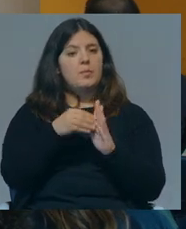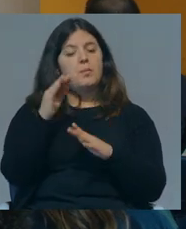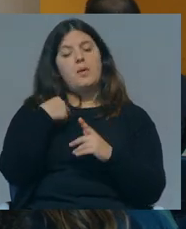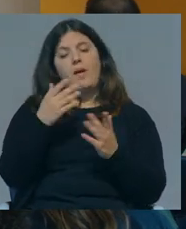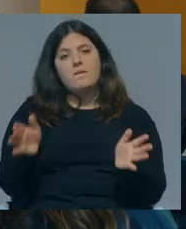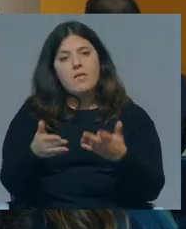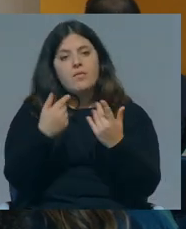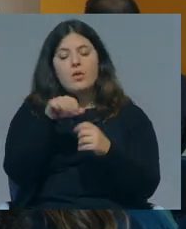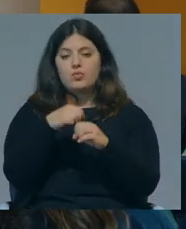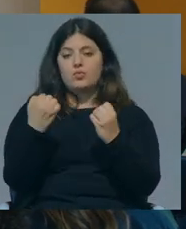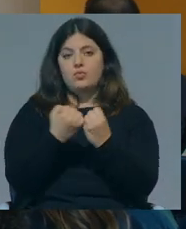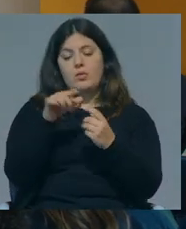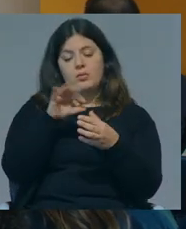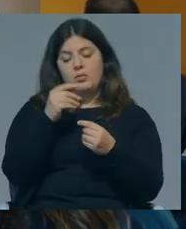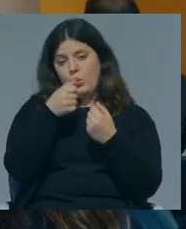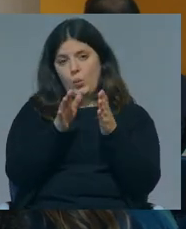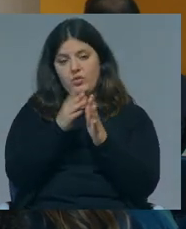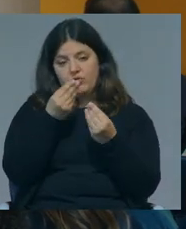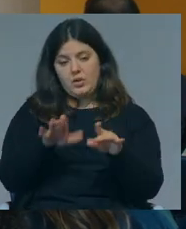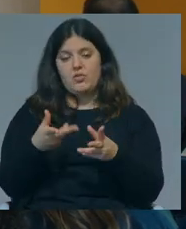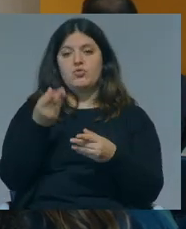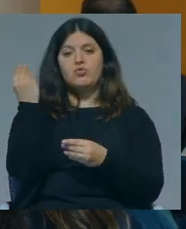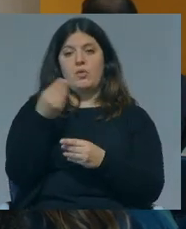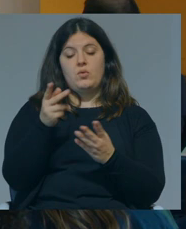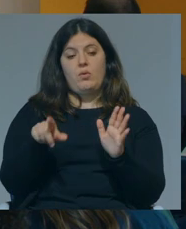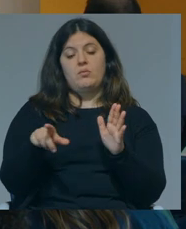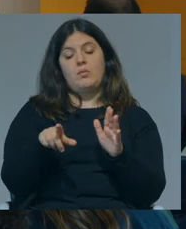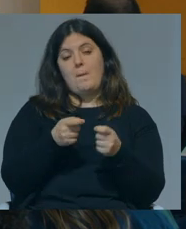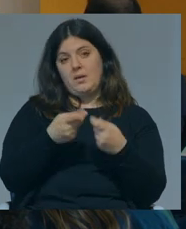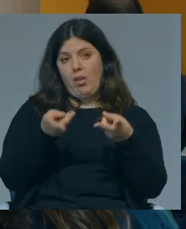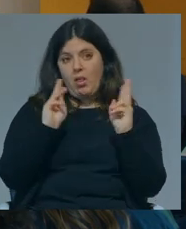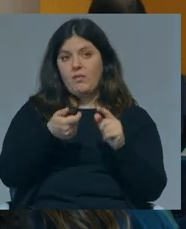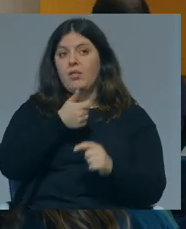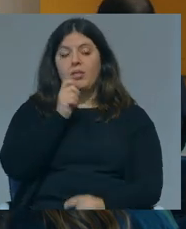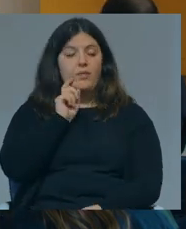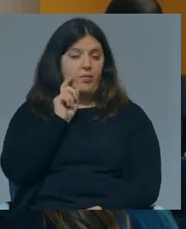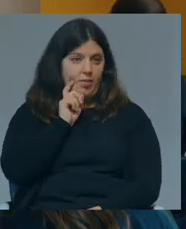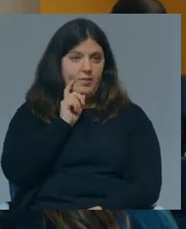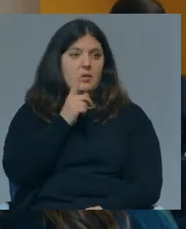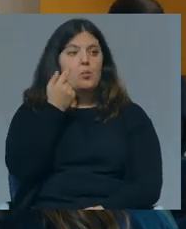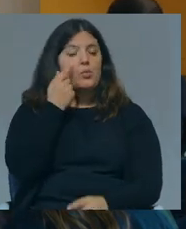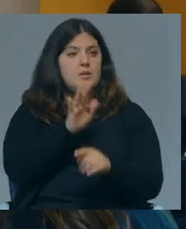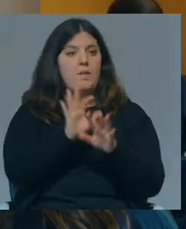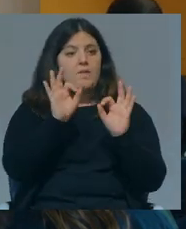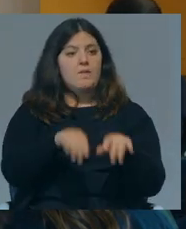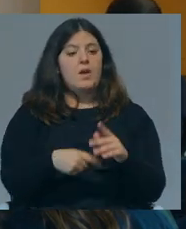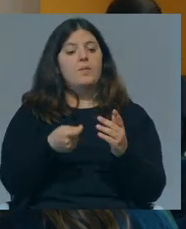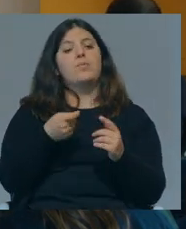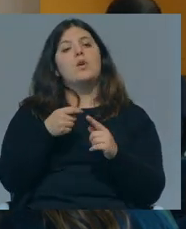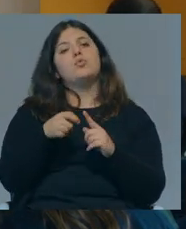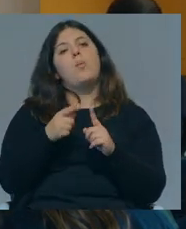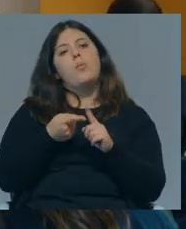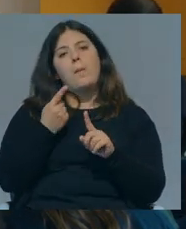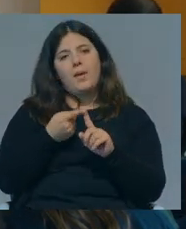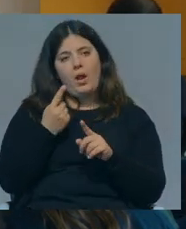social a todas as crianças e jovens. Então, o LIVRE apresenta no seu programa, ou defende, por exemplo, acabar com as propinas no primeiro